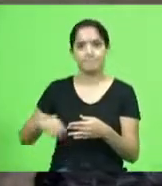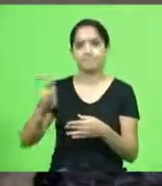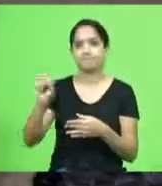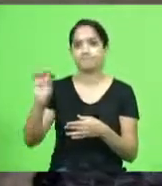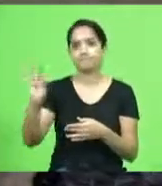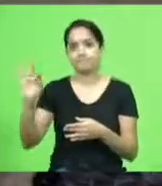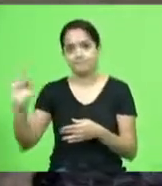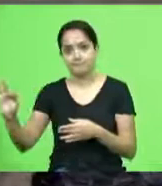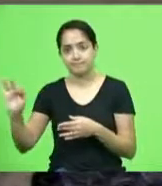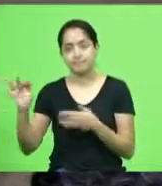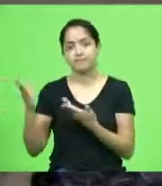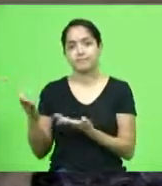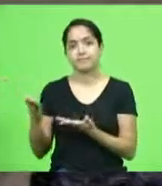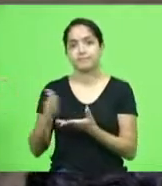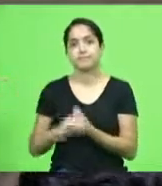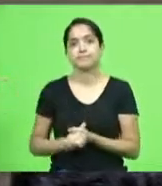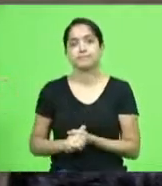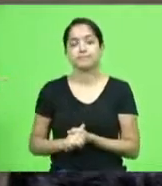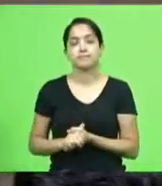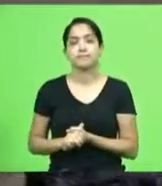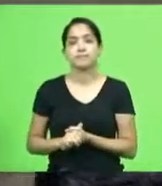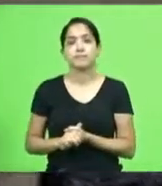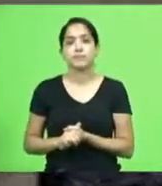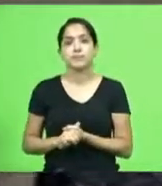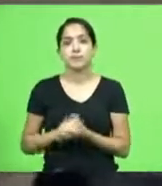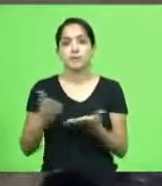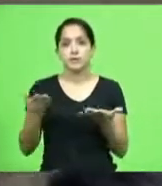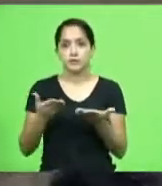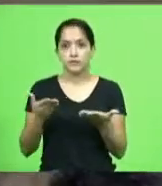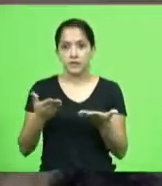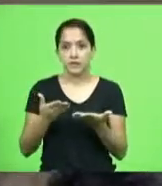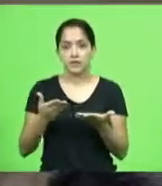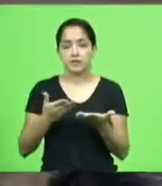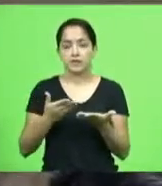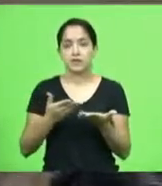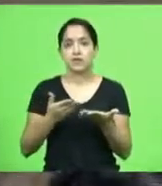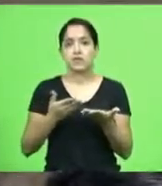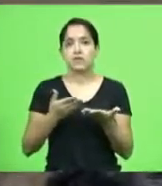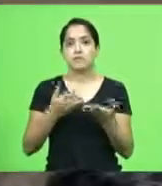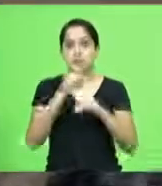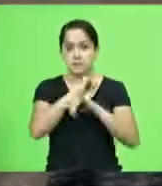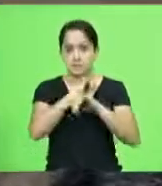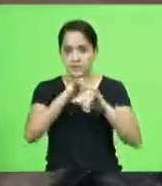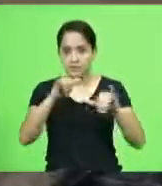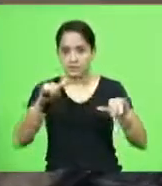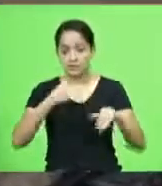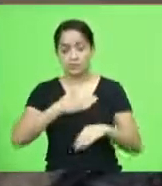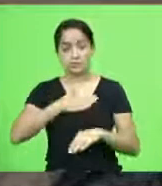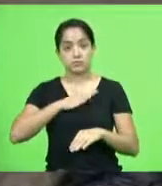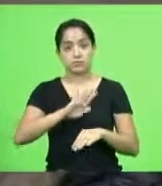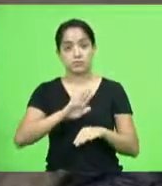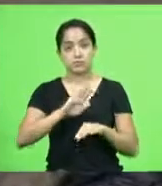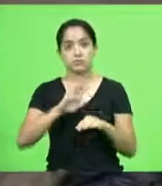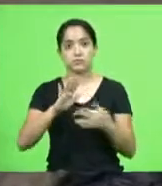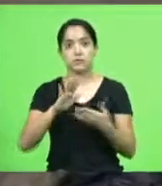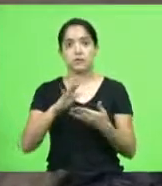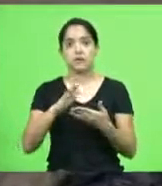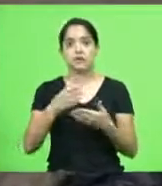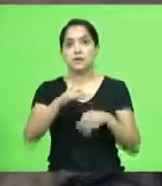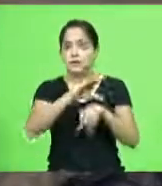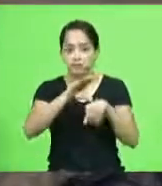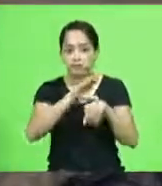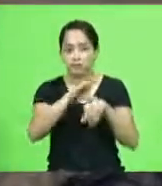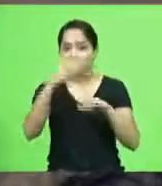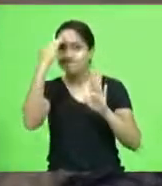Federal então fica aqui o meu repúdio por essa instituição que rasga a constituição